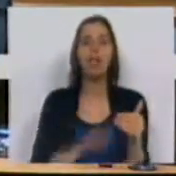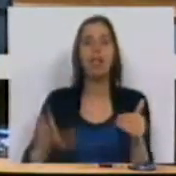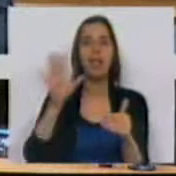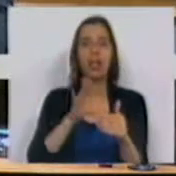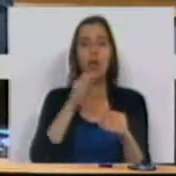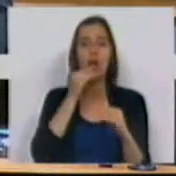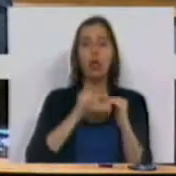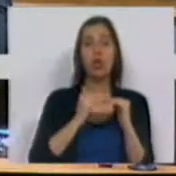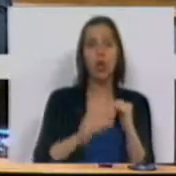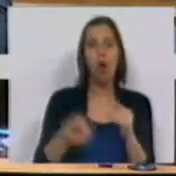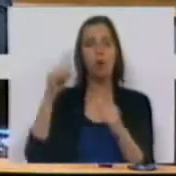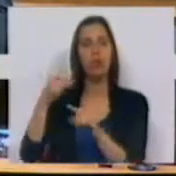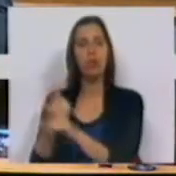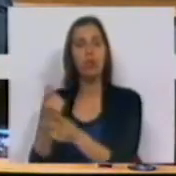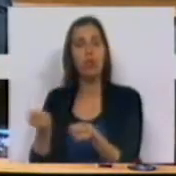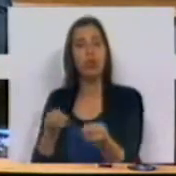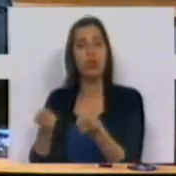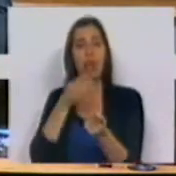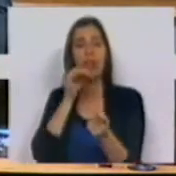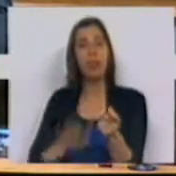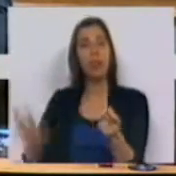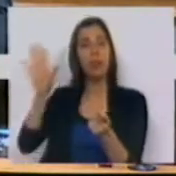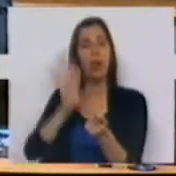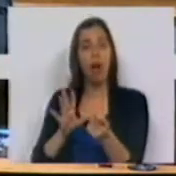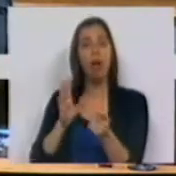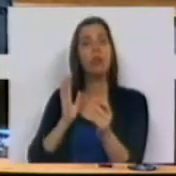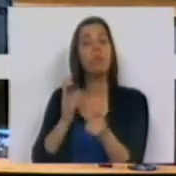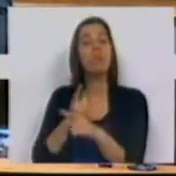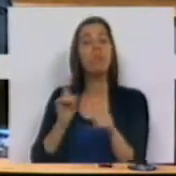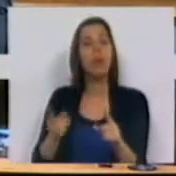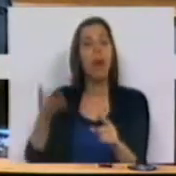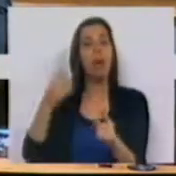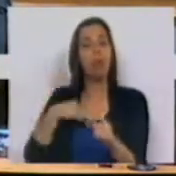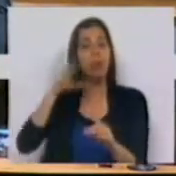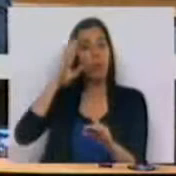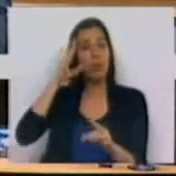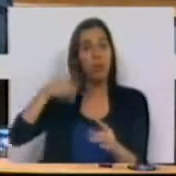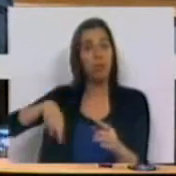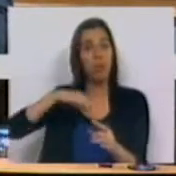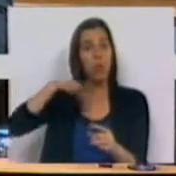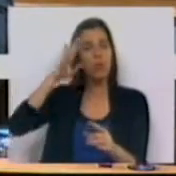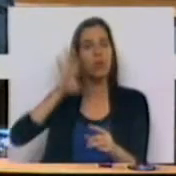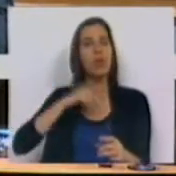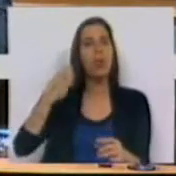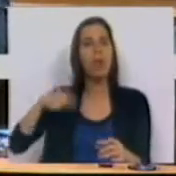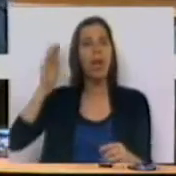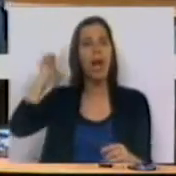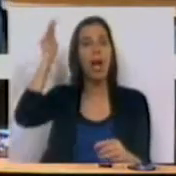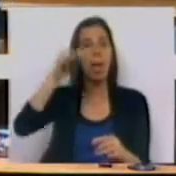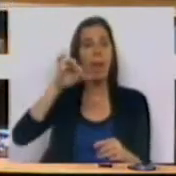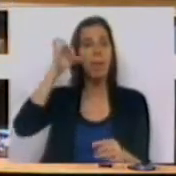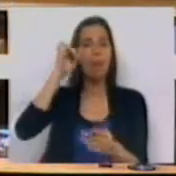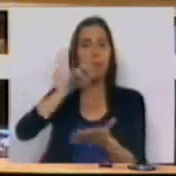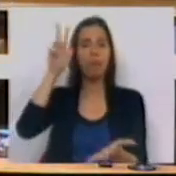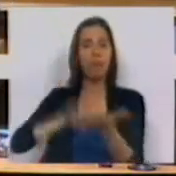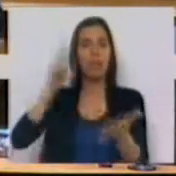dos solos e aos instrumentos de gestão territorial, já que, tanto quanto sabemos, o Sr. Presidente da República ainda